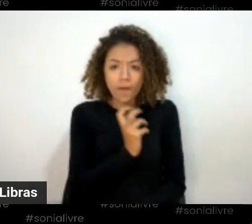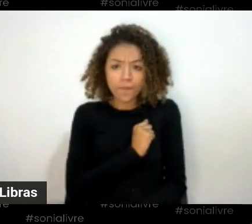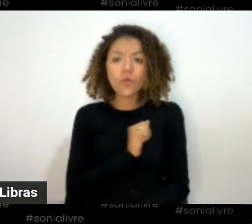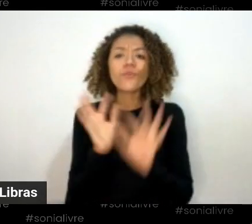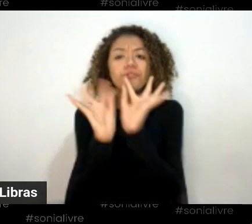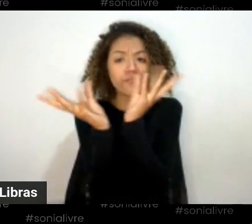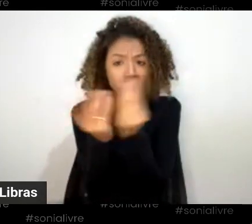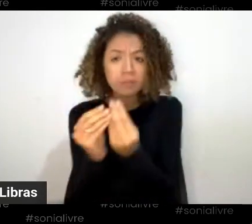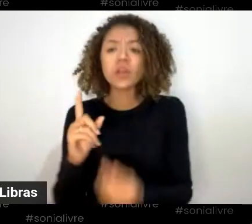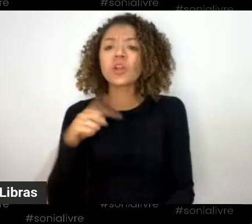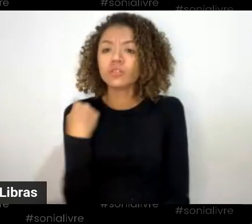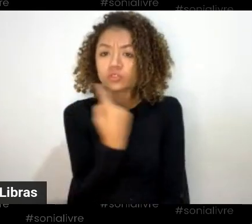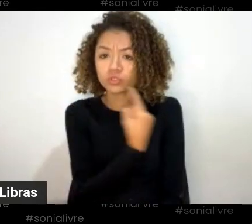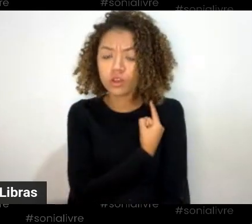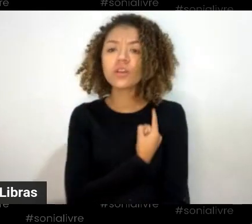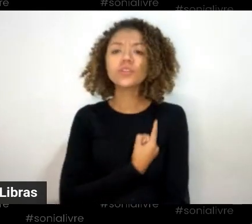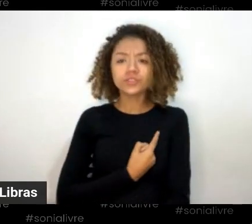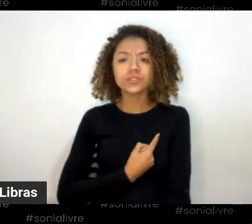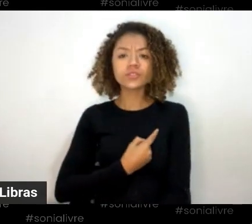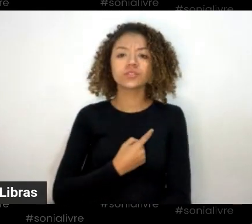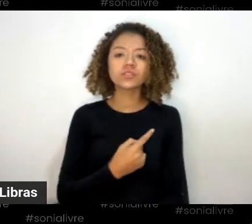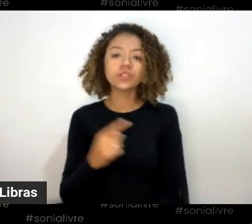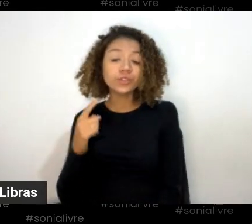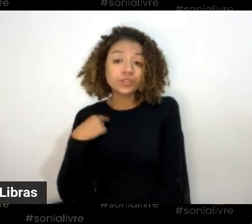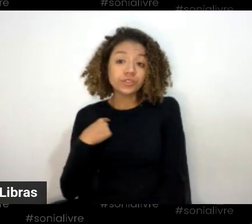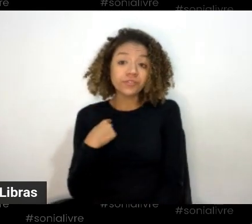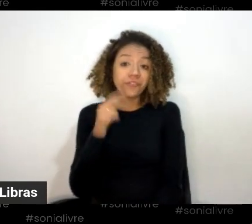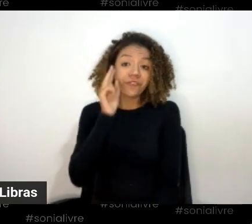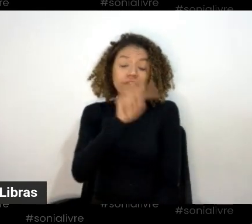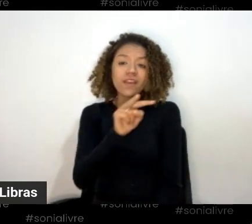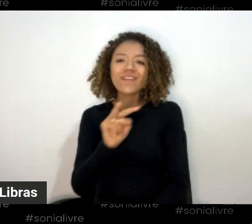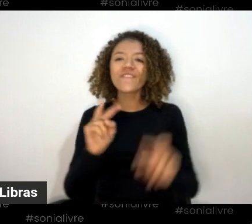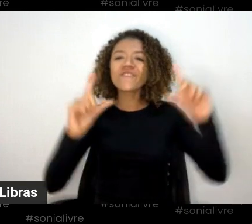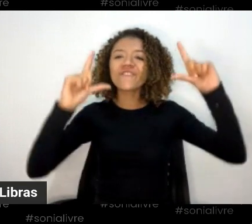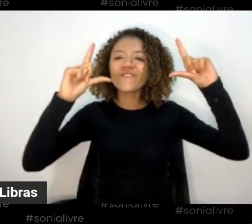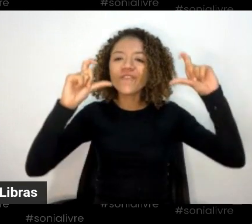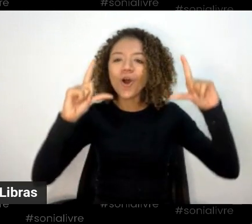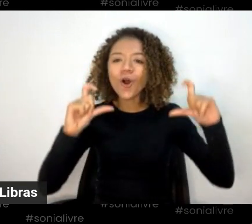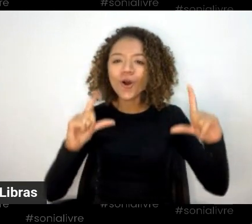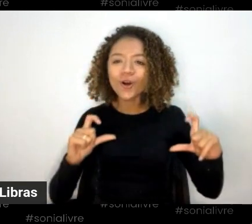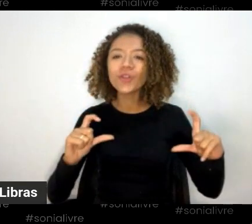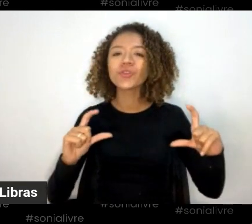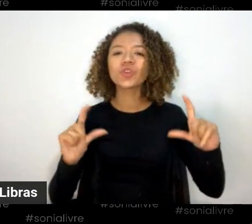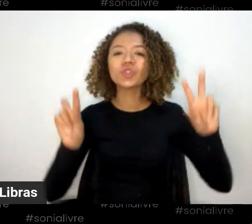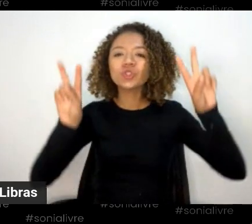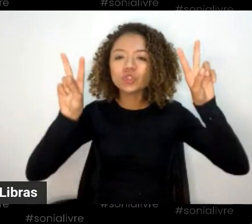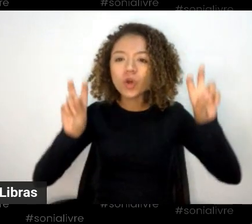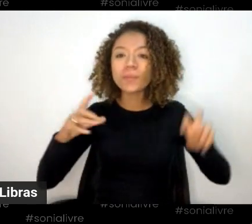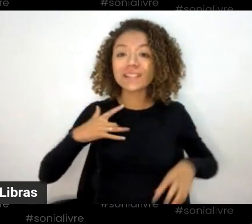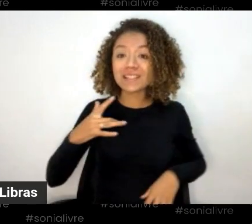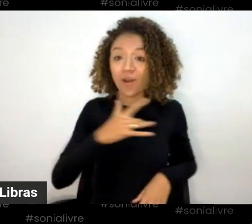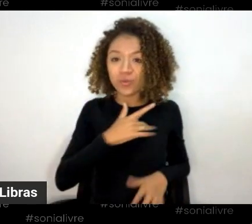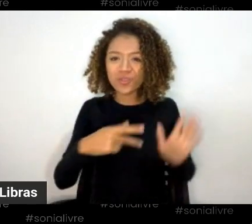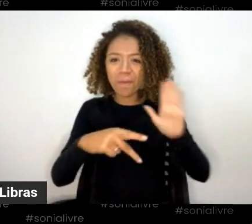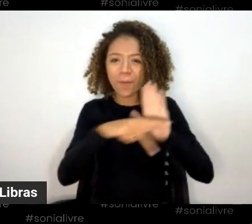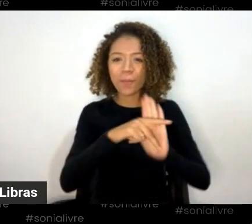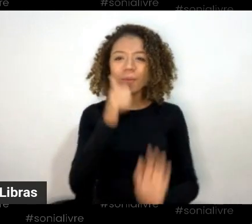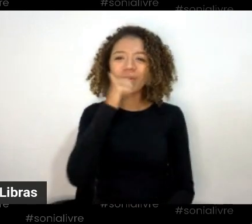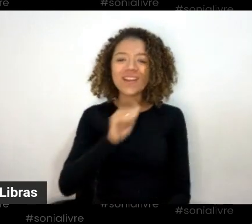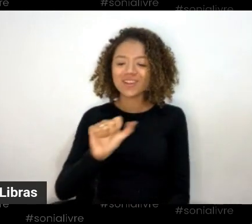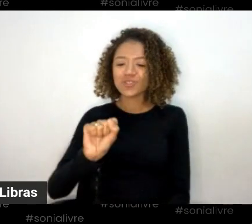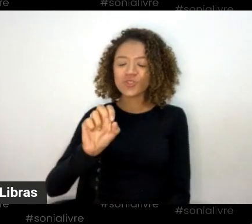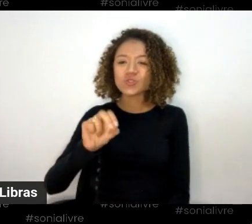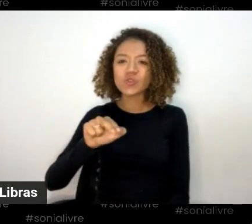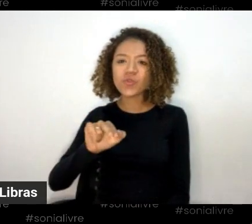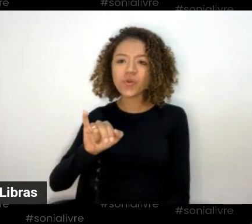que diferente do que foi feito lá, né? Porque quando eu vejo as fotos dessa questão da saúde da Sônia, você se pergunta, eles